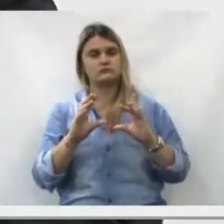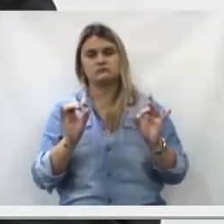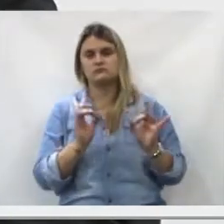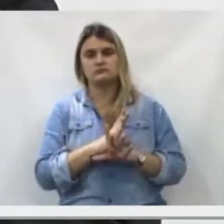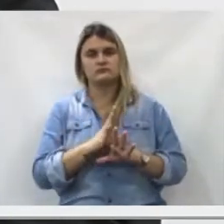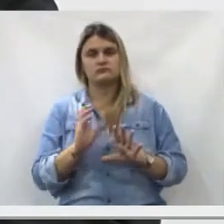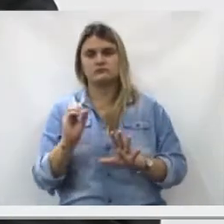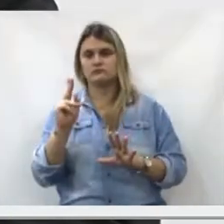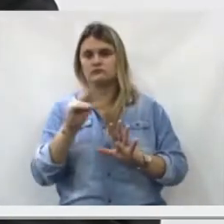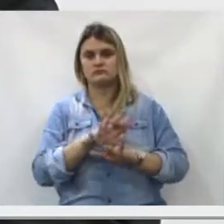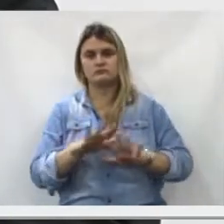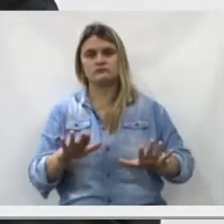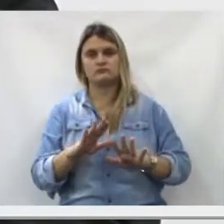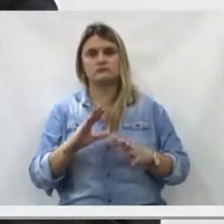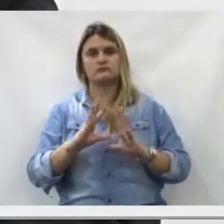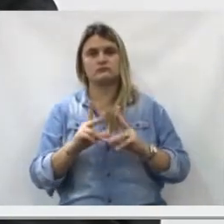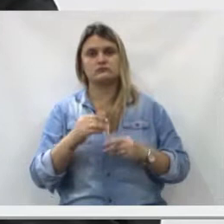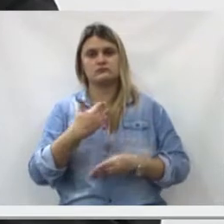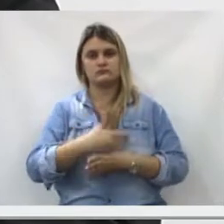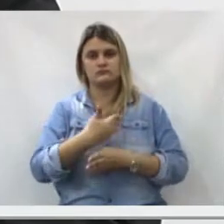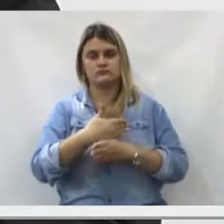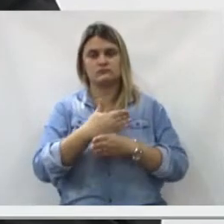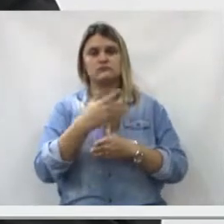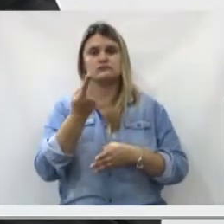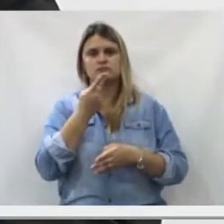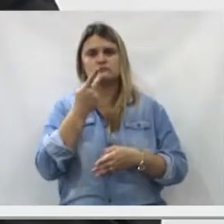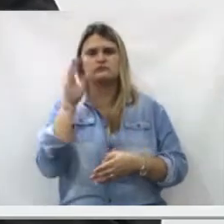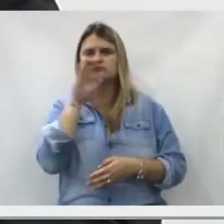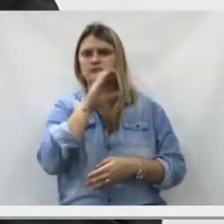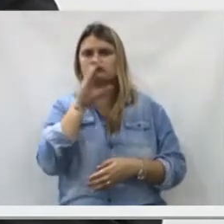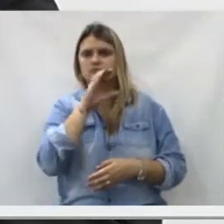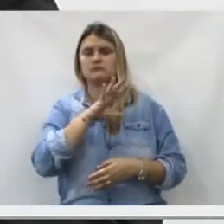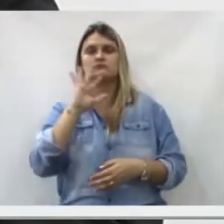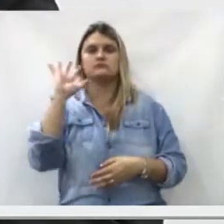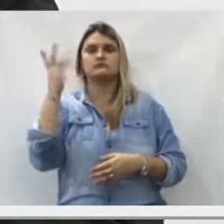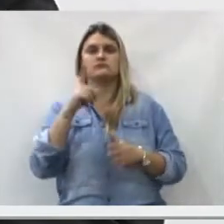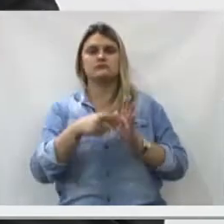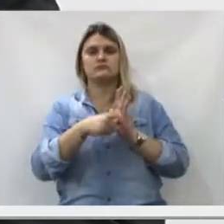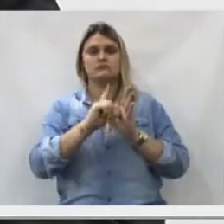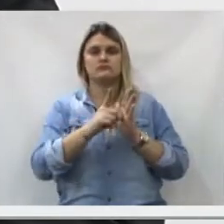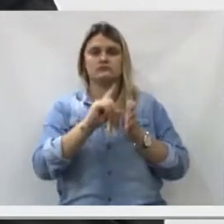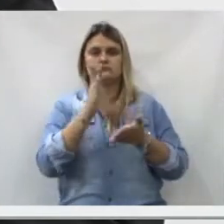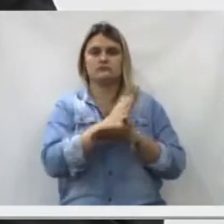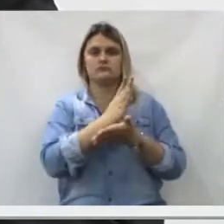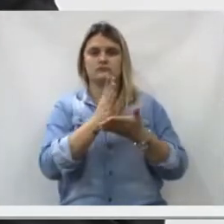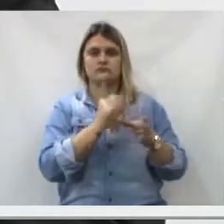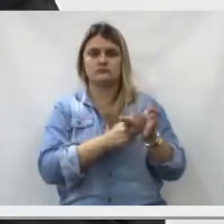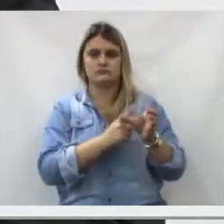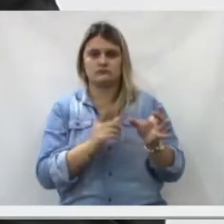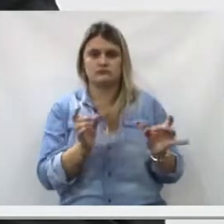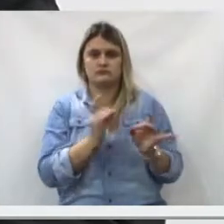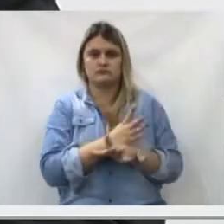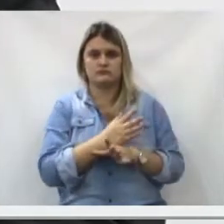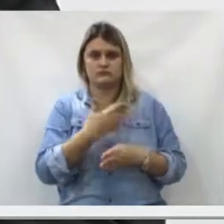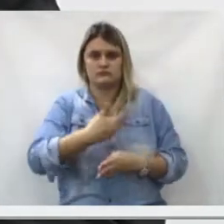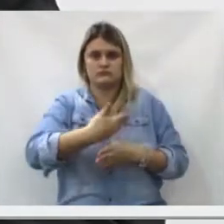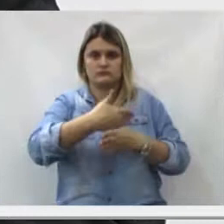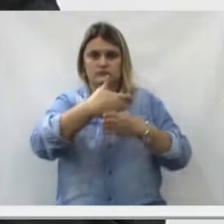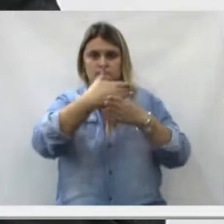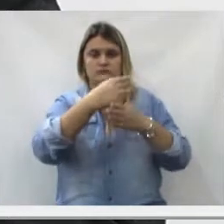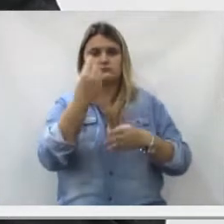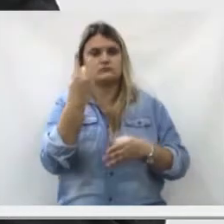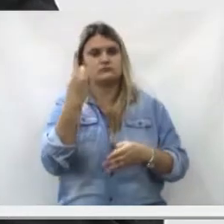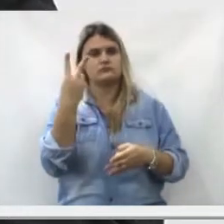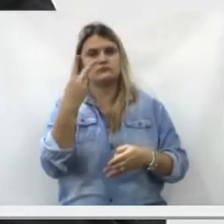em 45 dias, mais ou menos, termina toda a construção. Falam-se até que eles estão